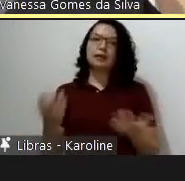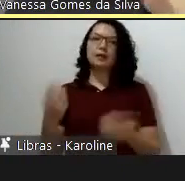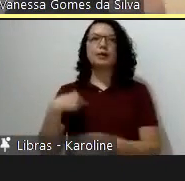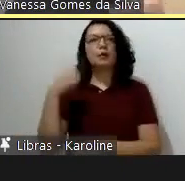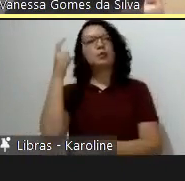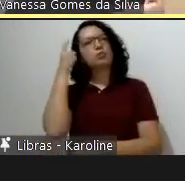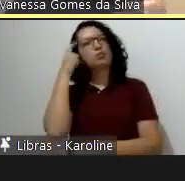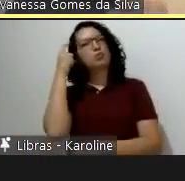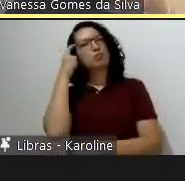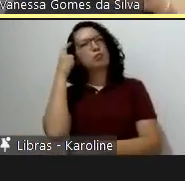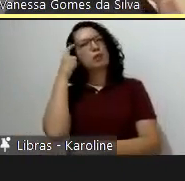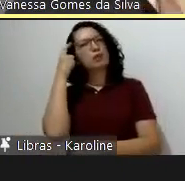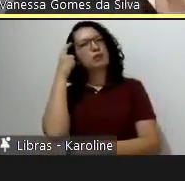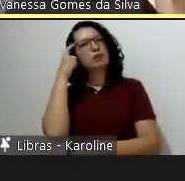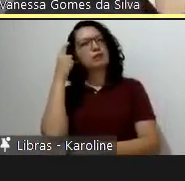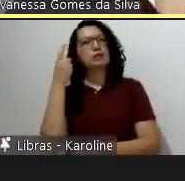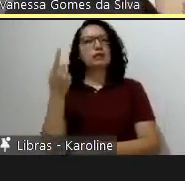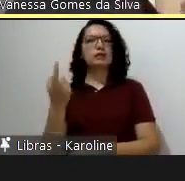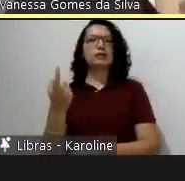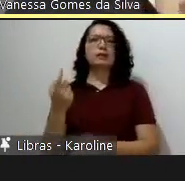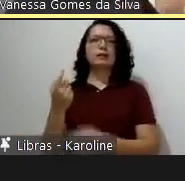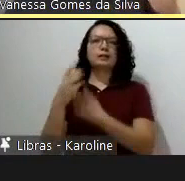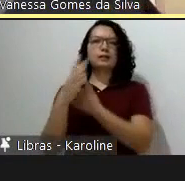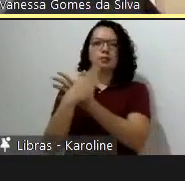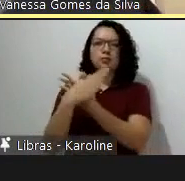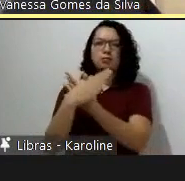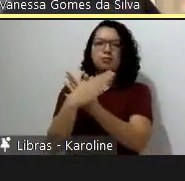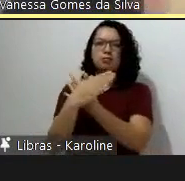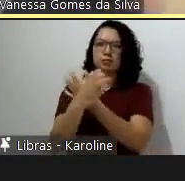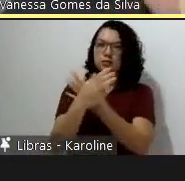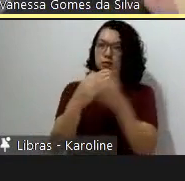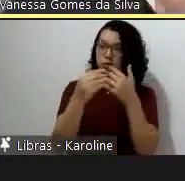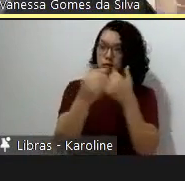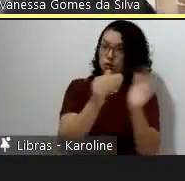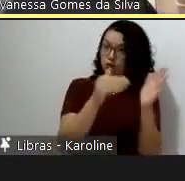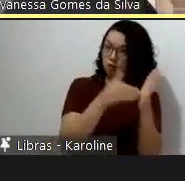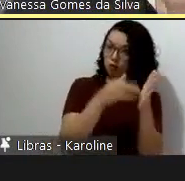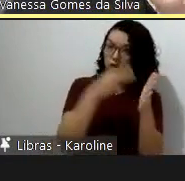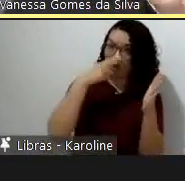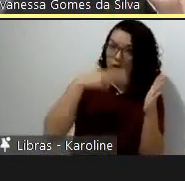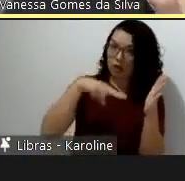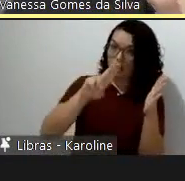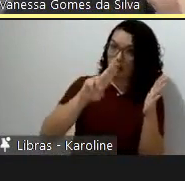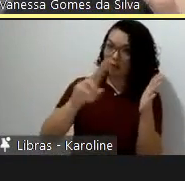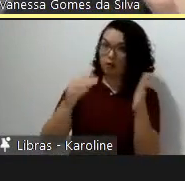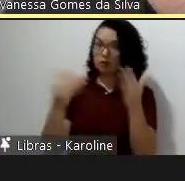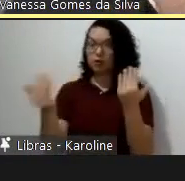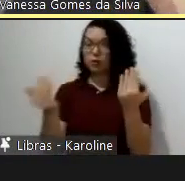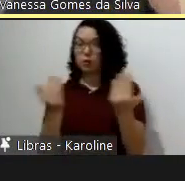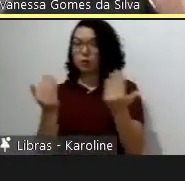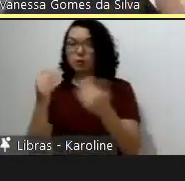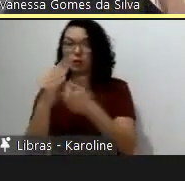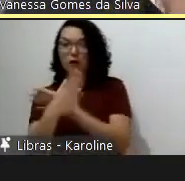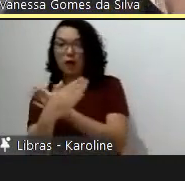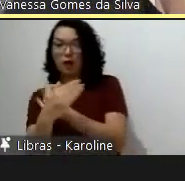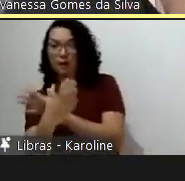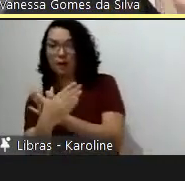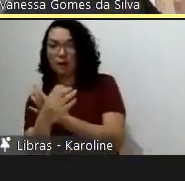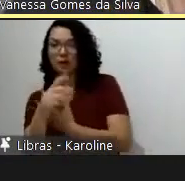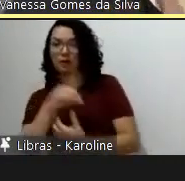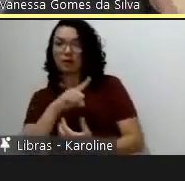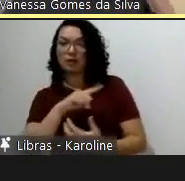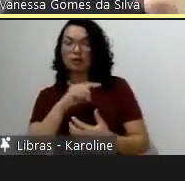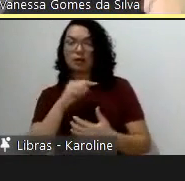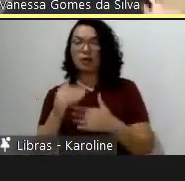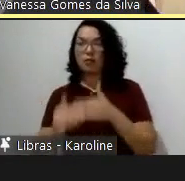dividi uma pesquisação sobre uma disciplina em fases e que vão relatando muito bem avanços